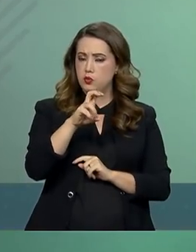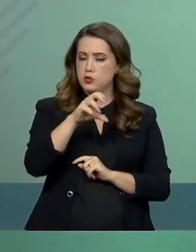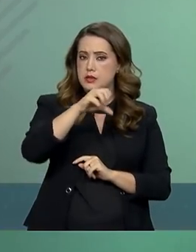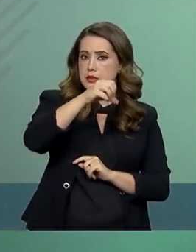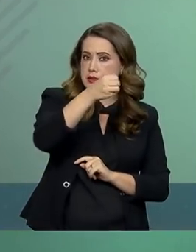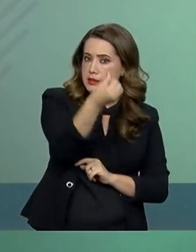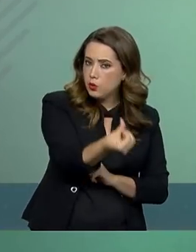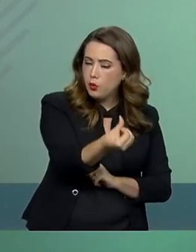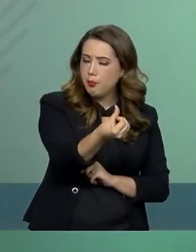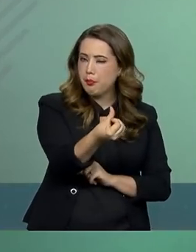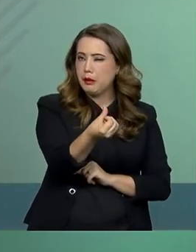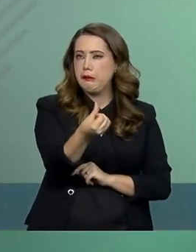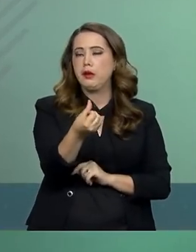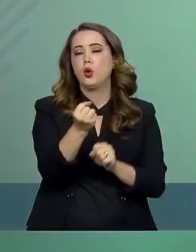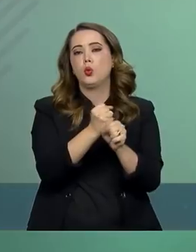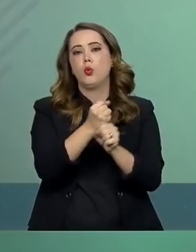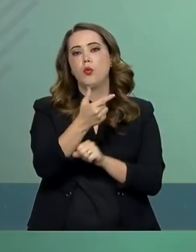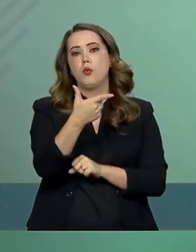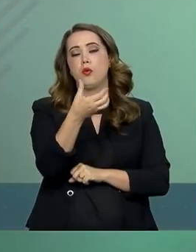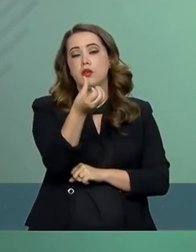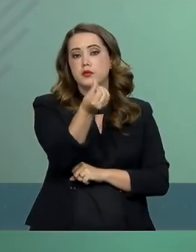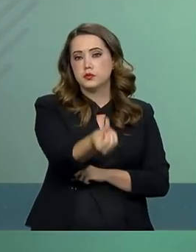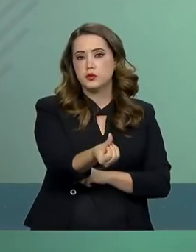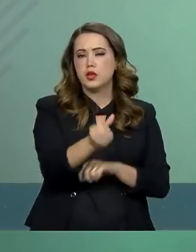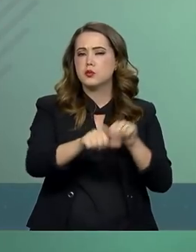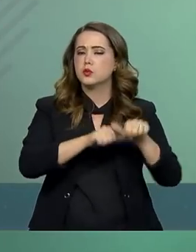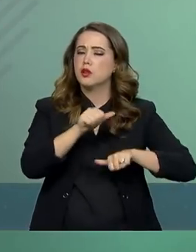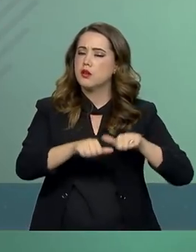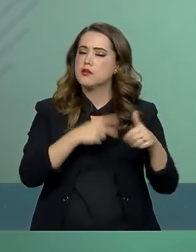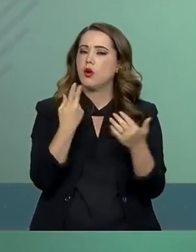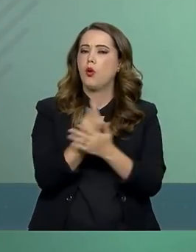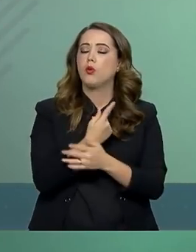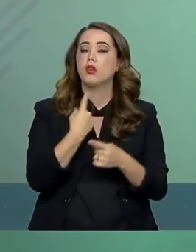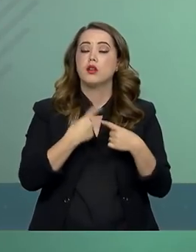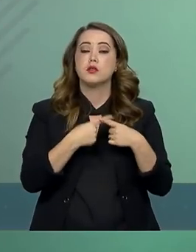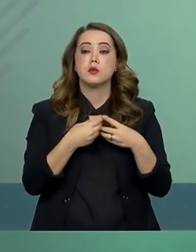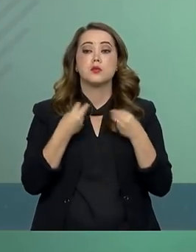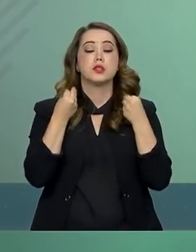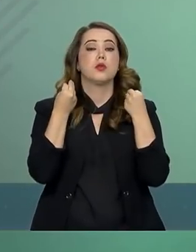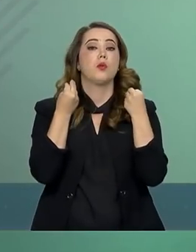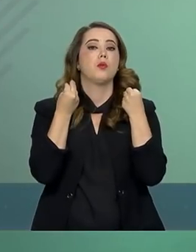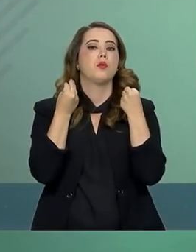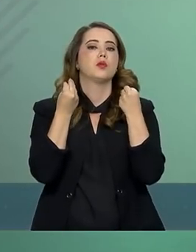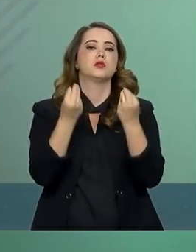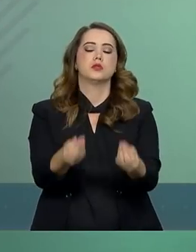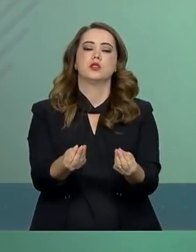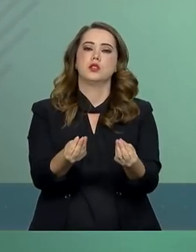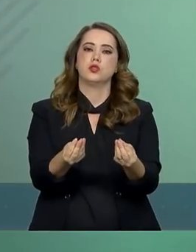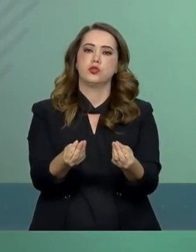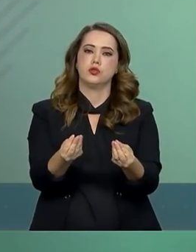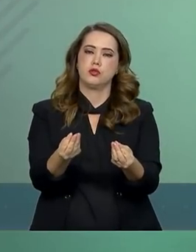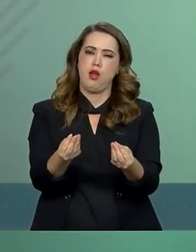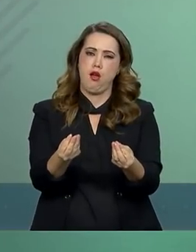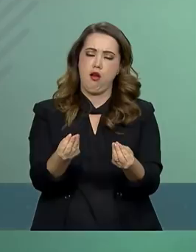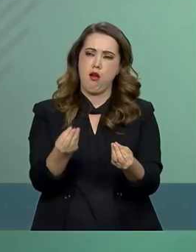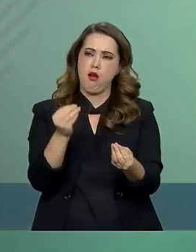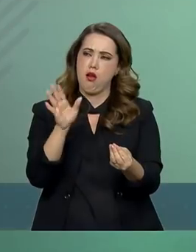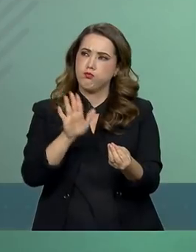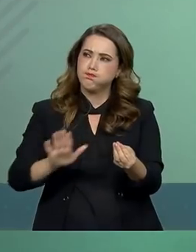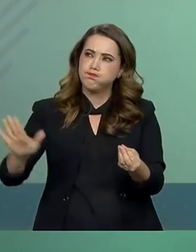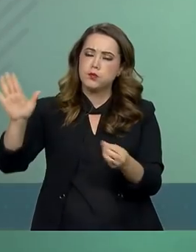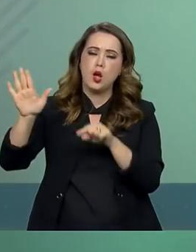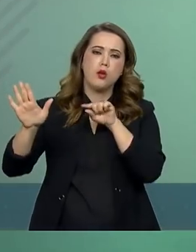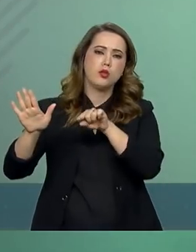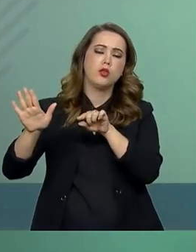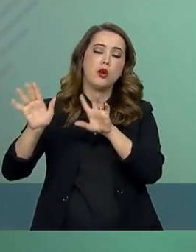2016. Tais modificações visam a conceder ao ente federado a